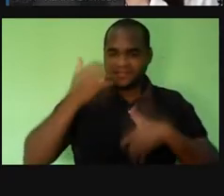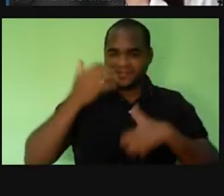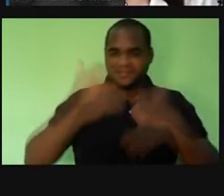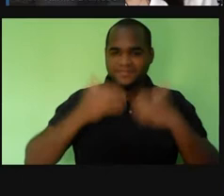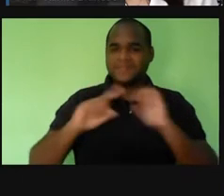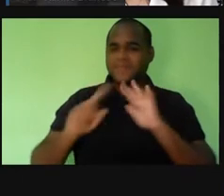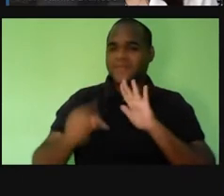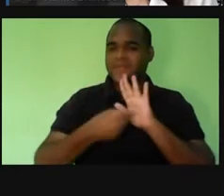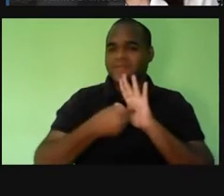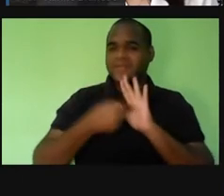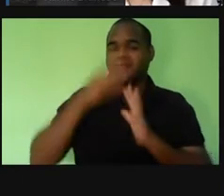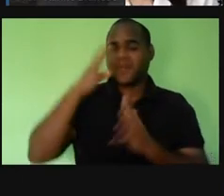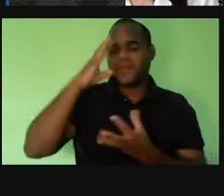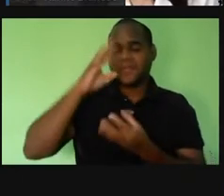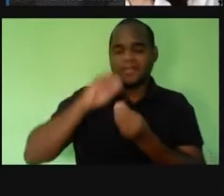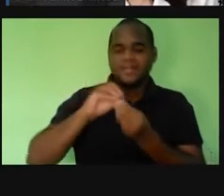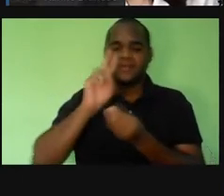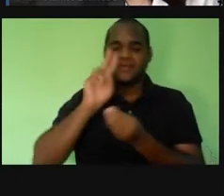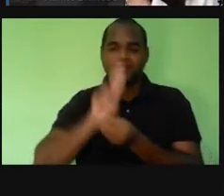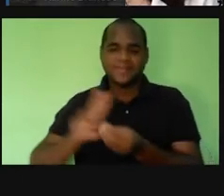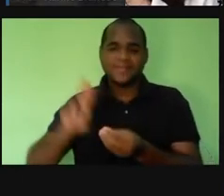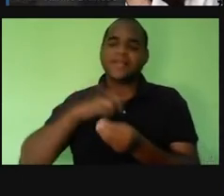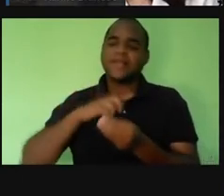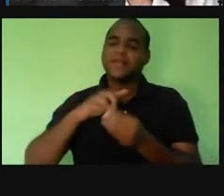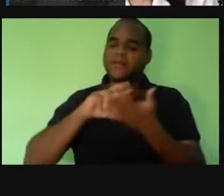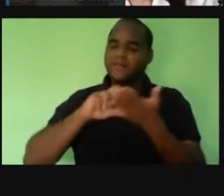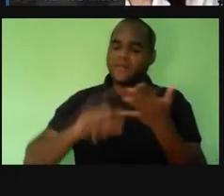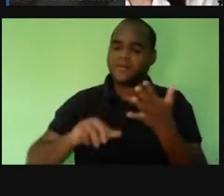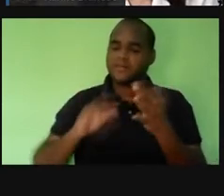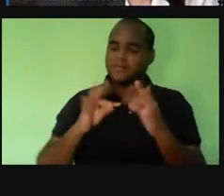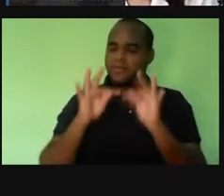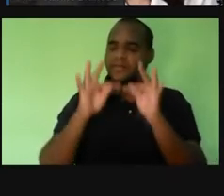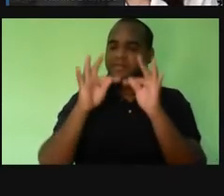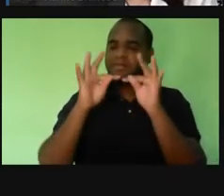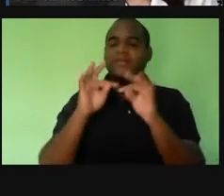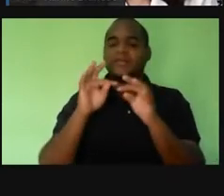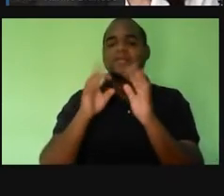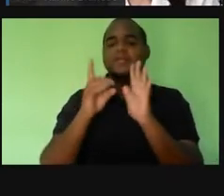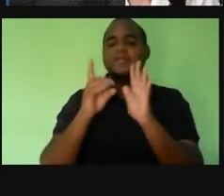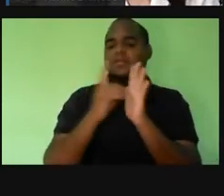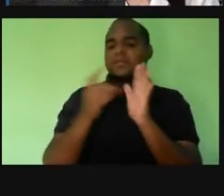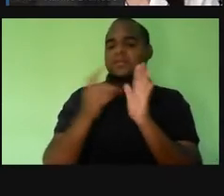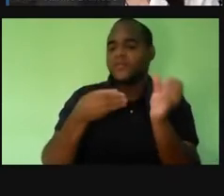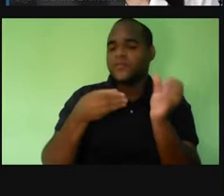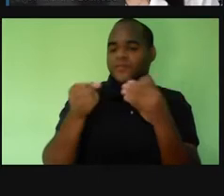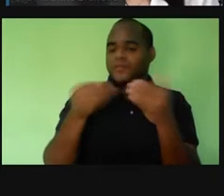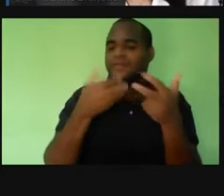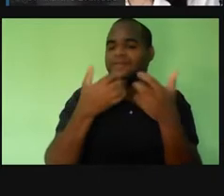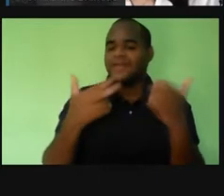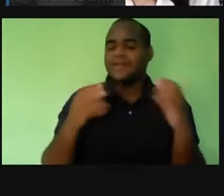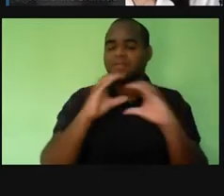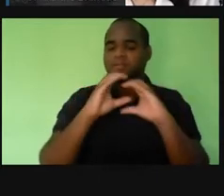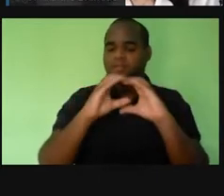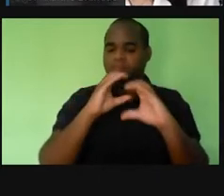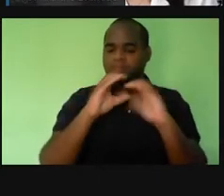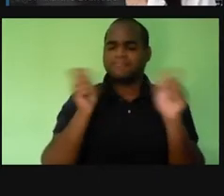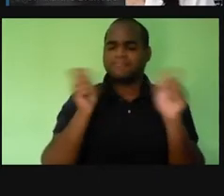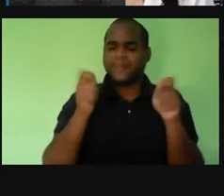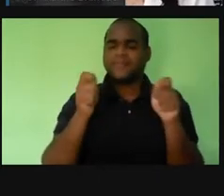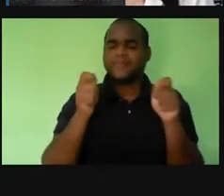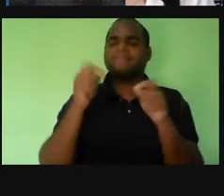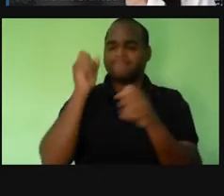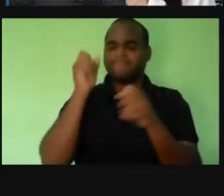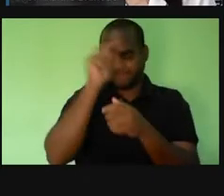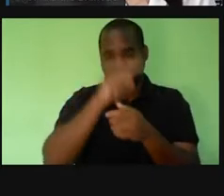Compreender, utilizar e criar tecnologias digitais de informação e comunicação de forma crítica,